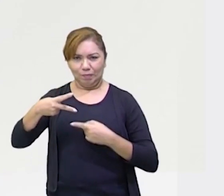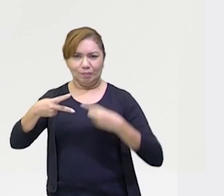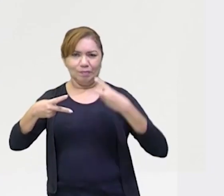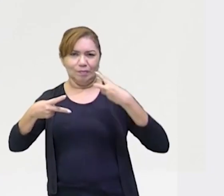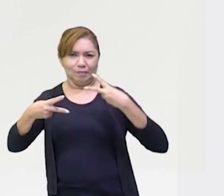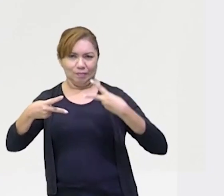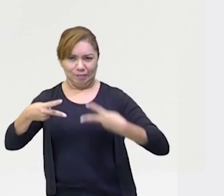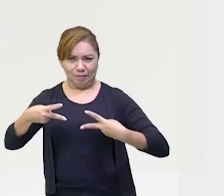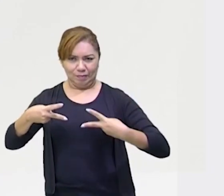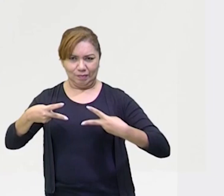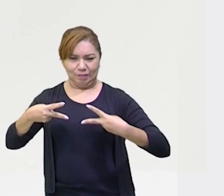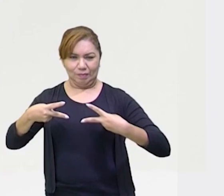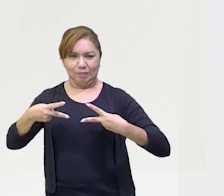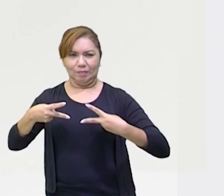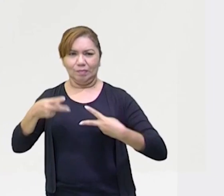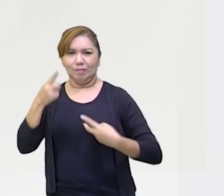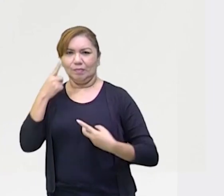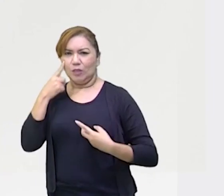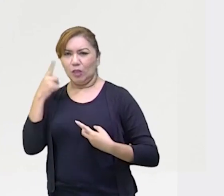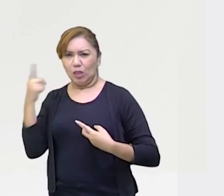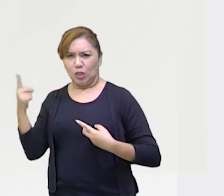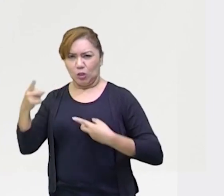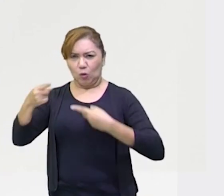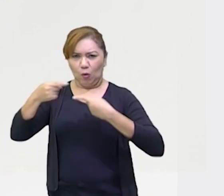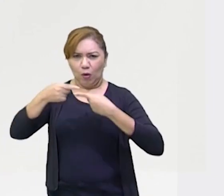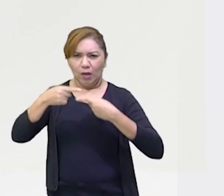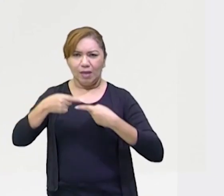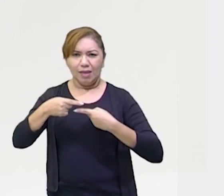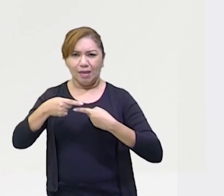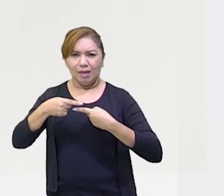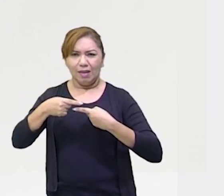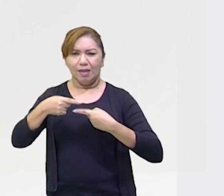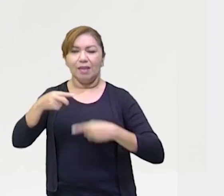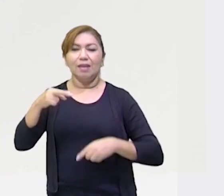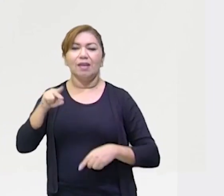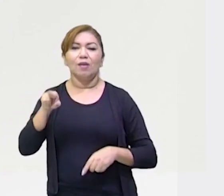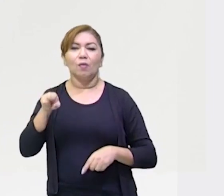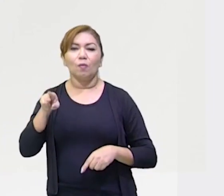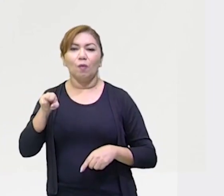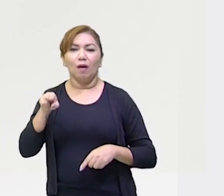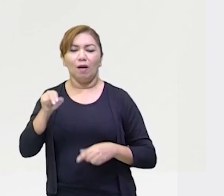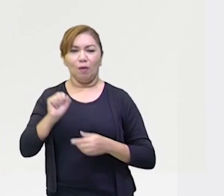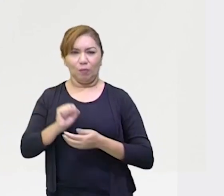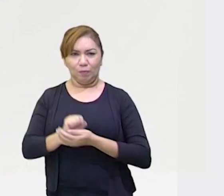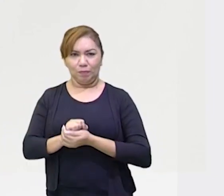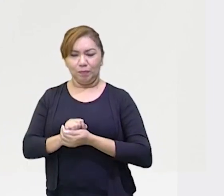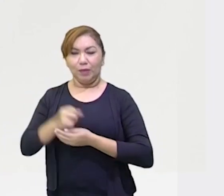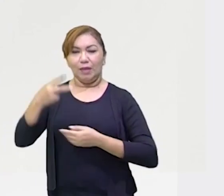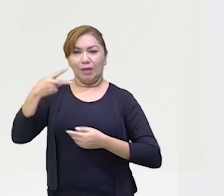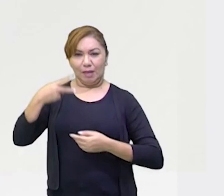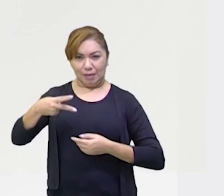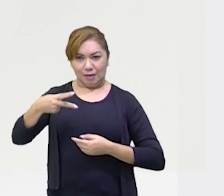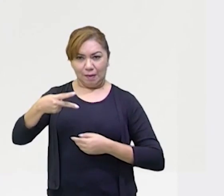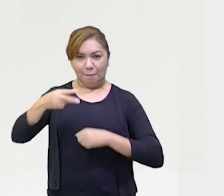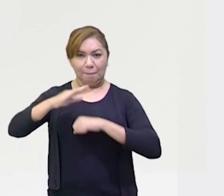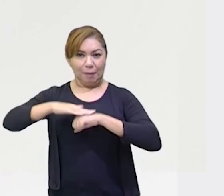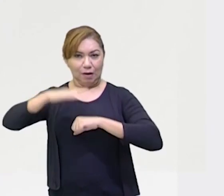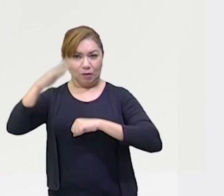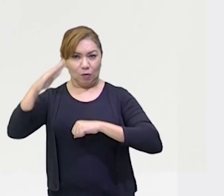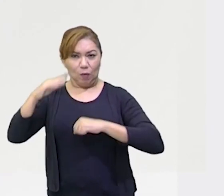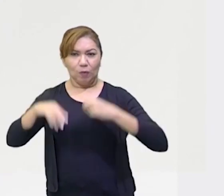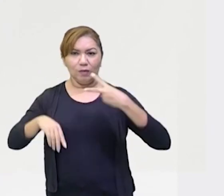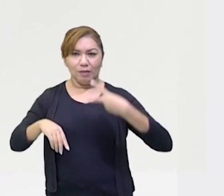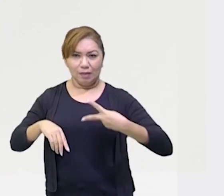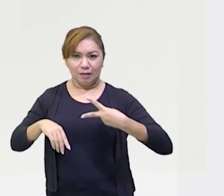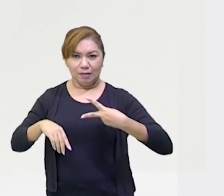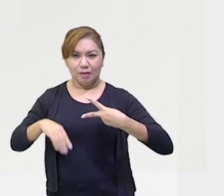Beleza? Então, o primeiro sinal aí significa maior que, o segundo menor que e o sinal de